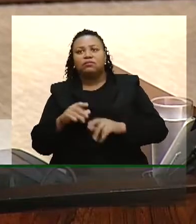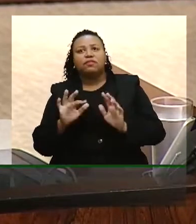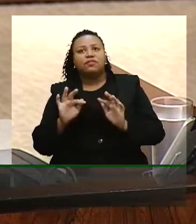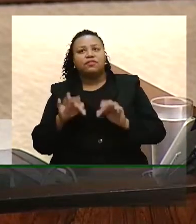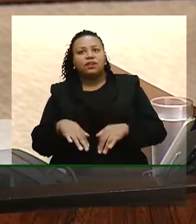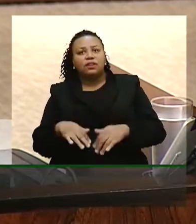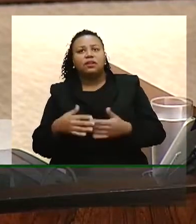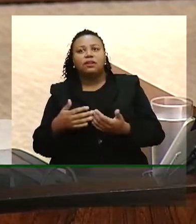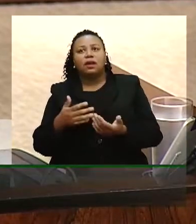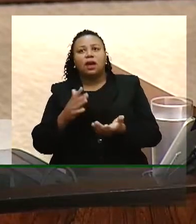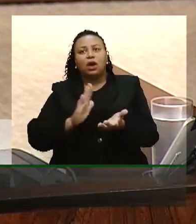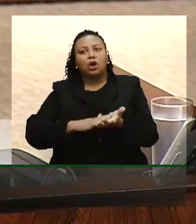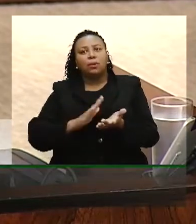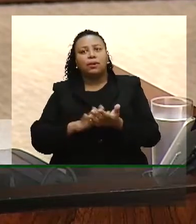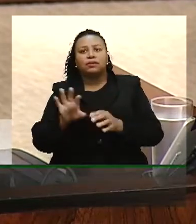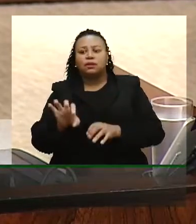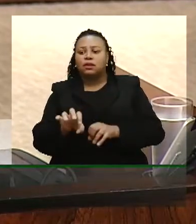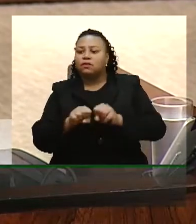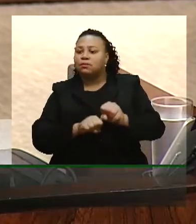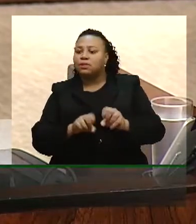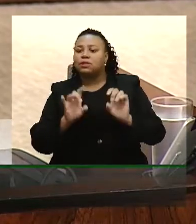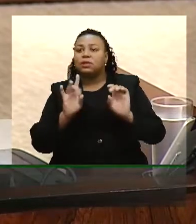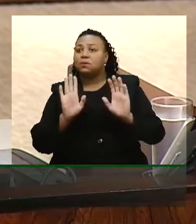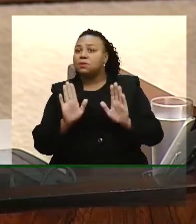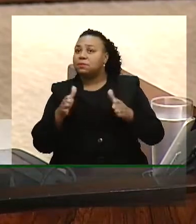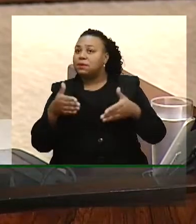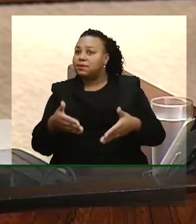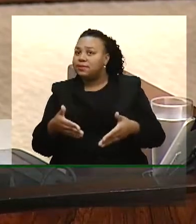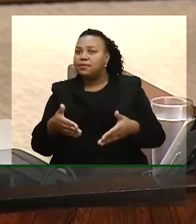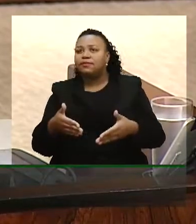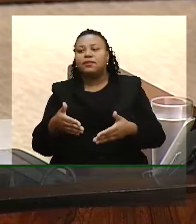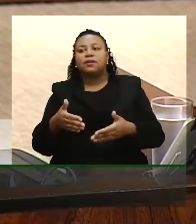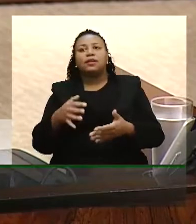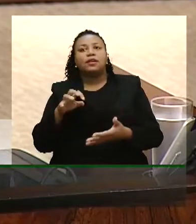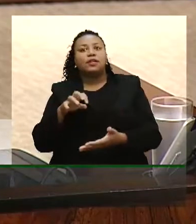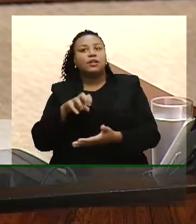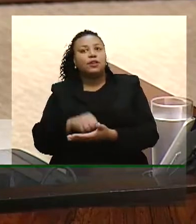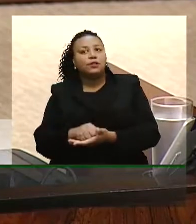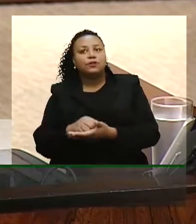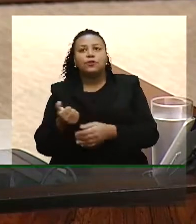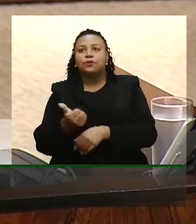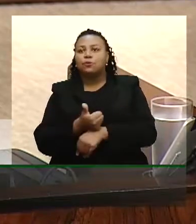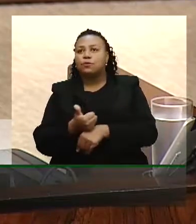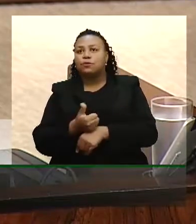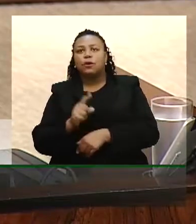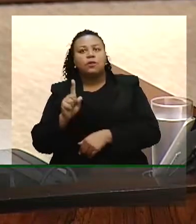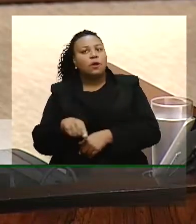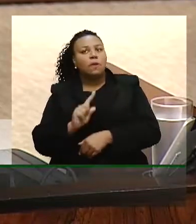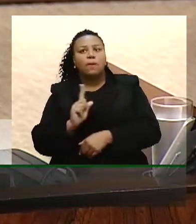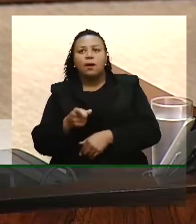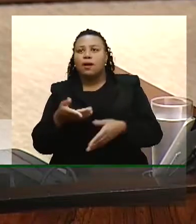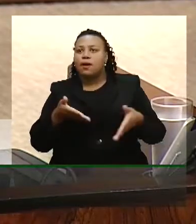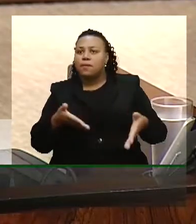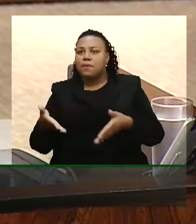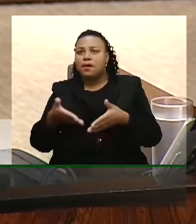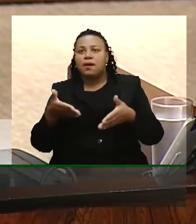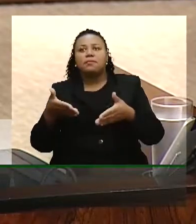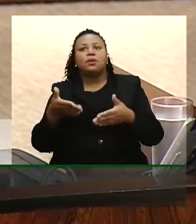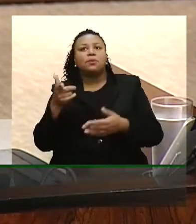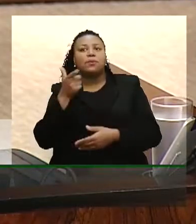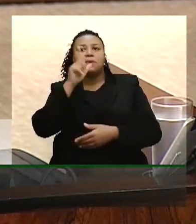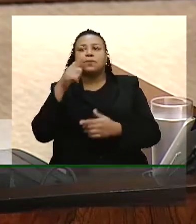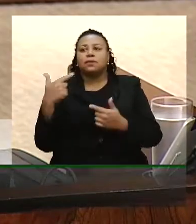exigência de formação específica e registro profissional, não é o caminho para a geração de